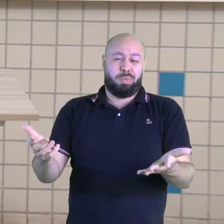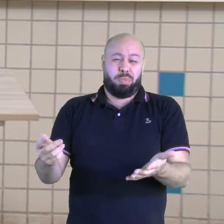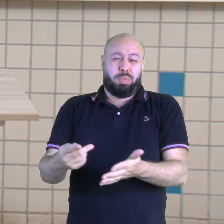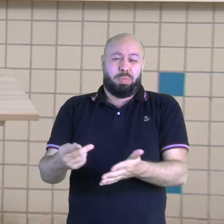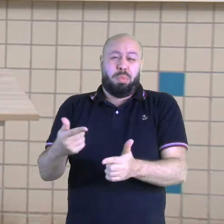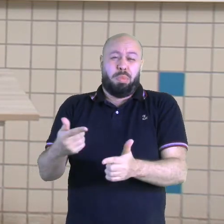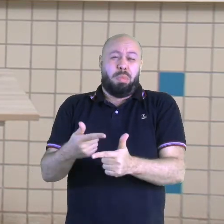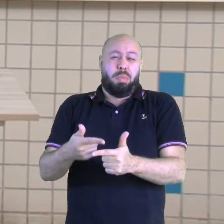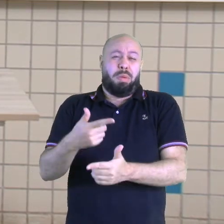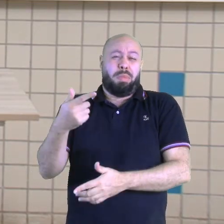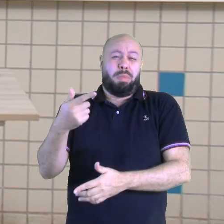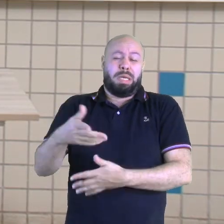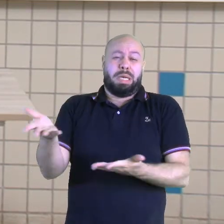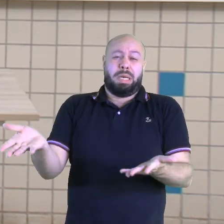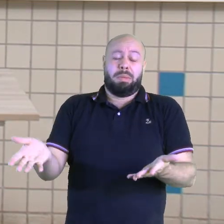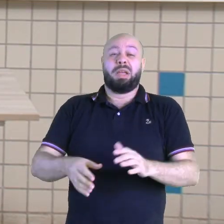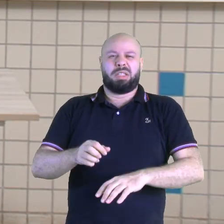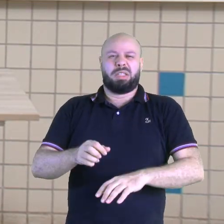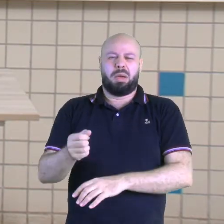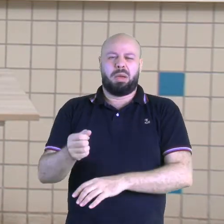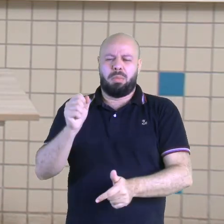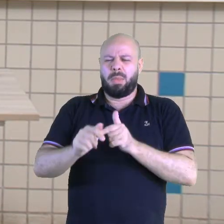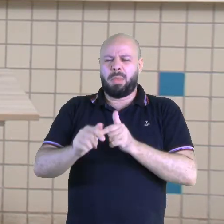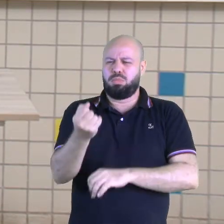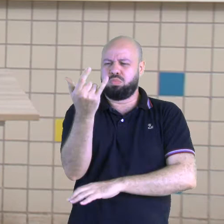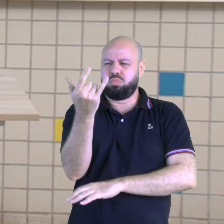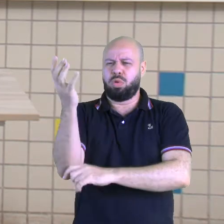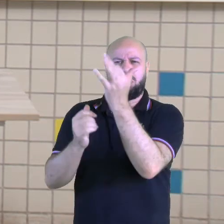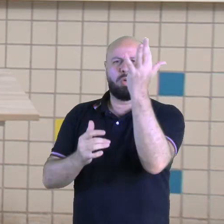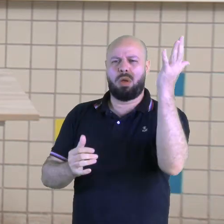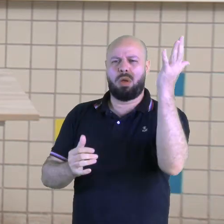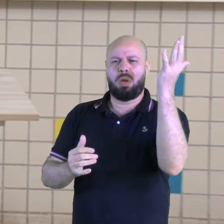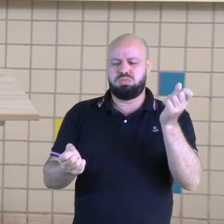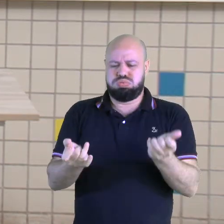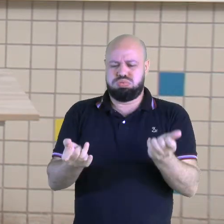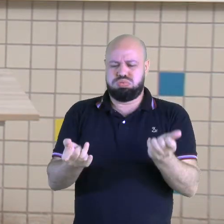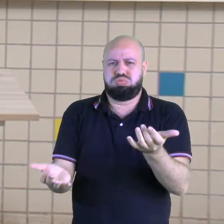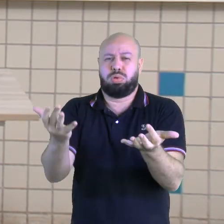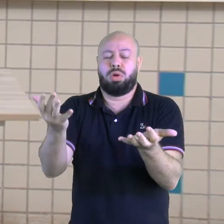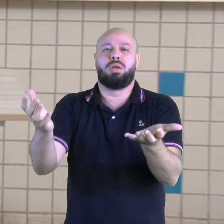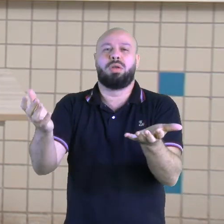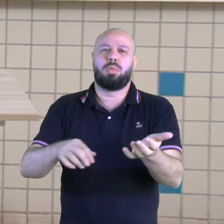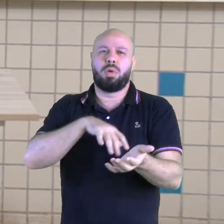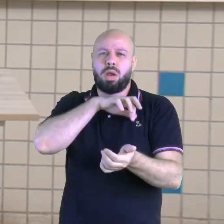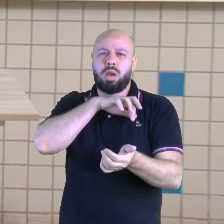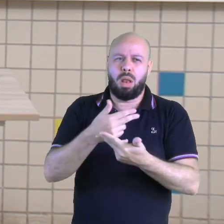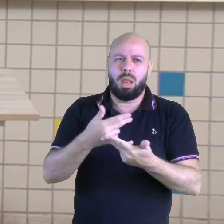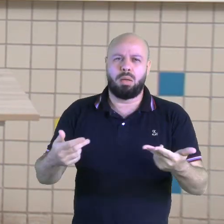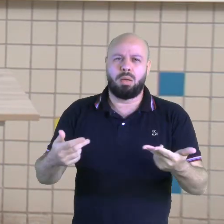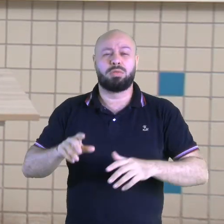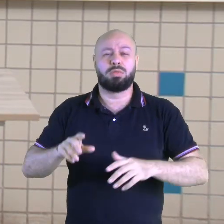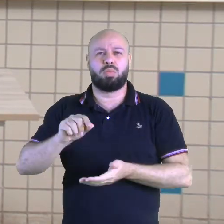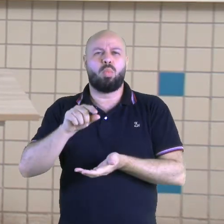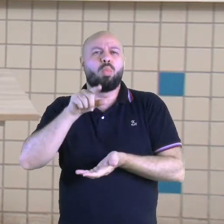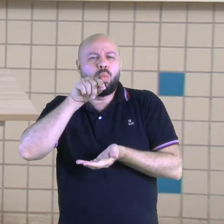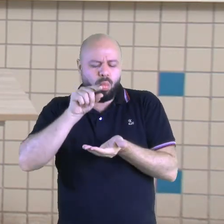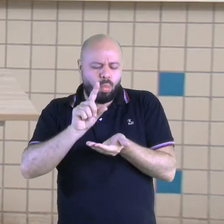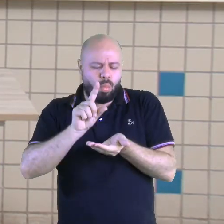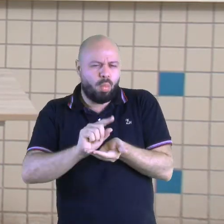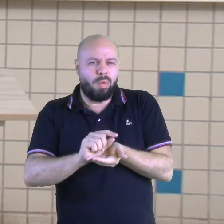quando queima uma mata, não só as árvores, ali tem os filhotes, tem os ninhos de passarinhos,